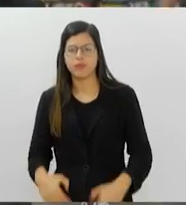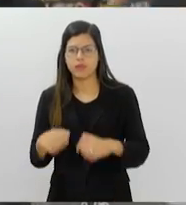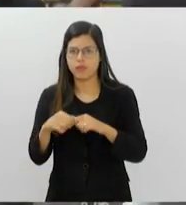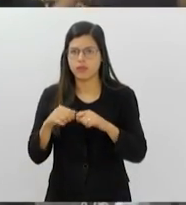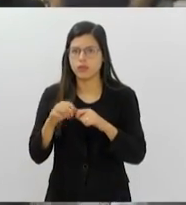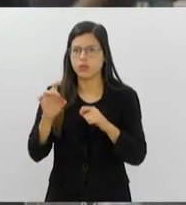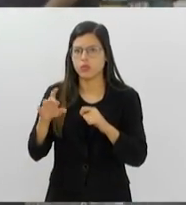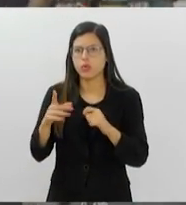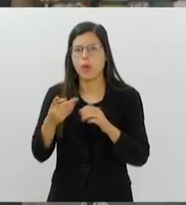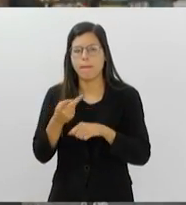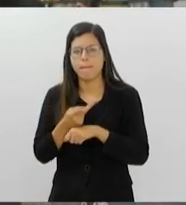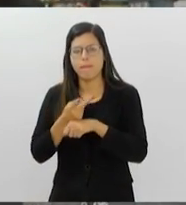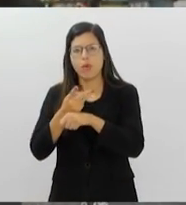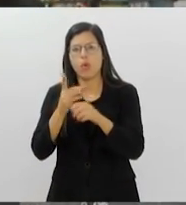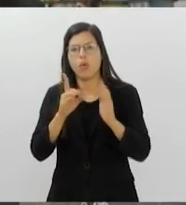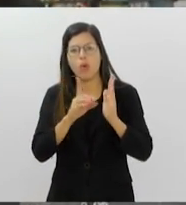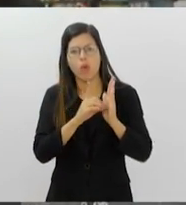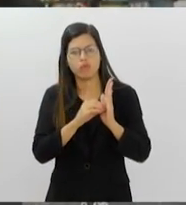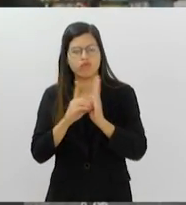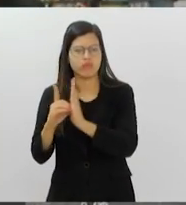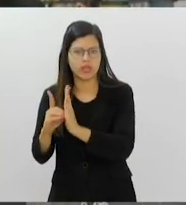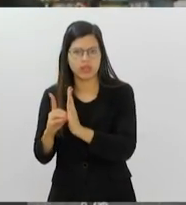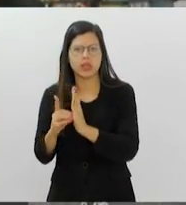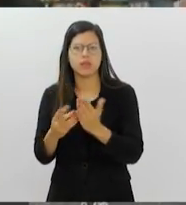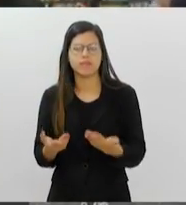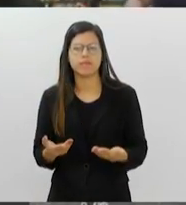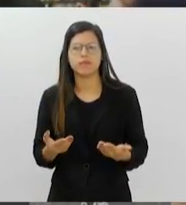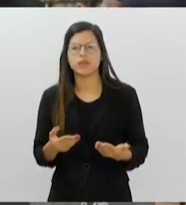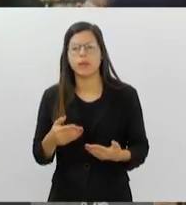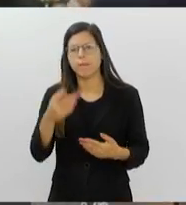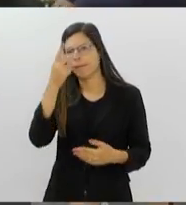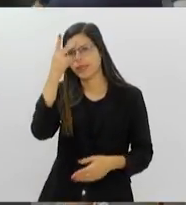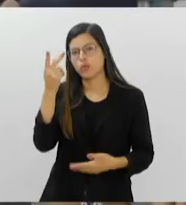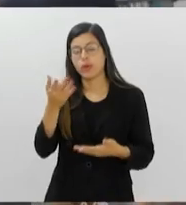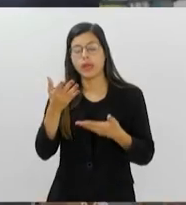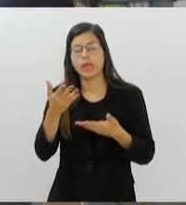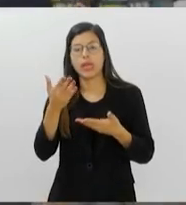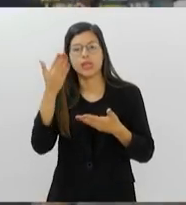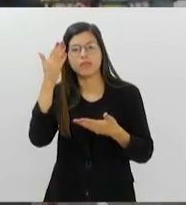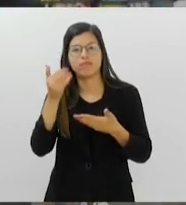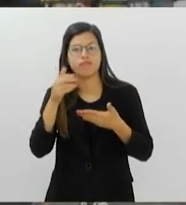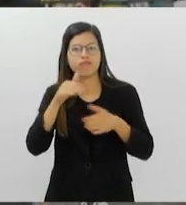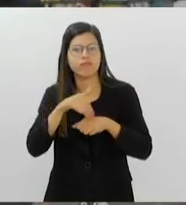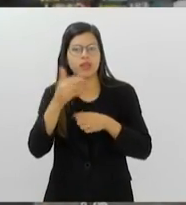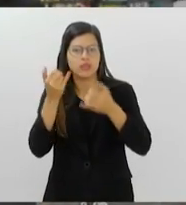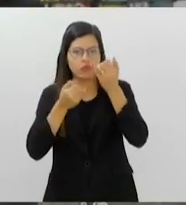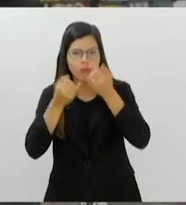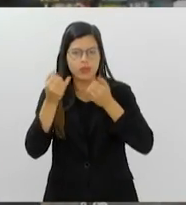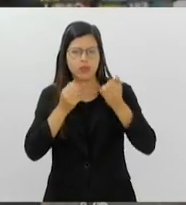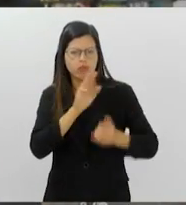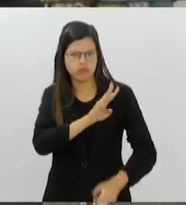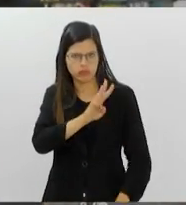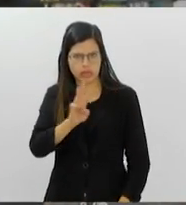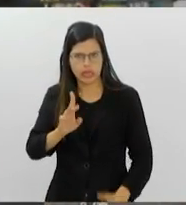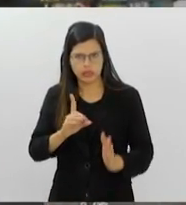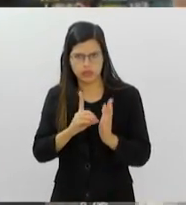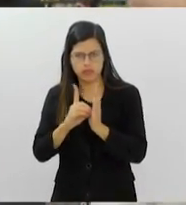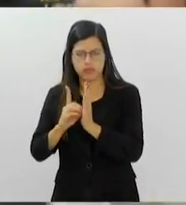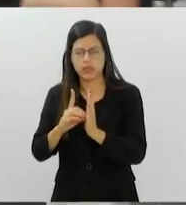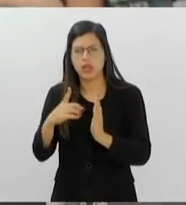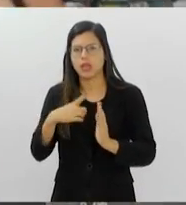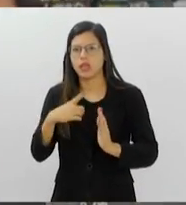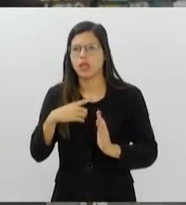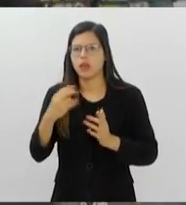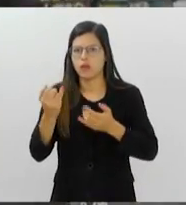posto do Detran, você falou anteriormente. Quem quer saber mais informações, como é que pode fazer, acessar o site do Detran, tem todas as informações completas a